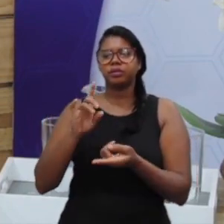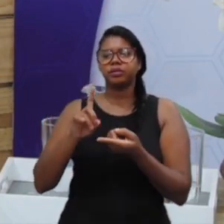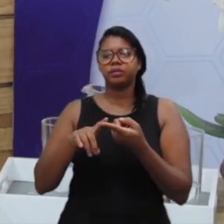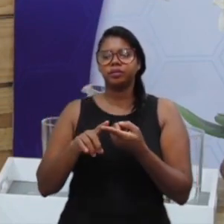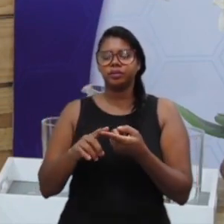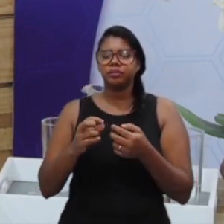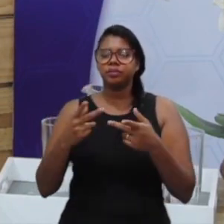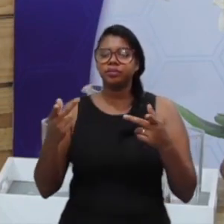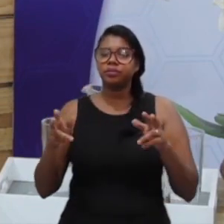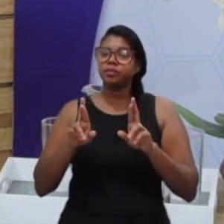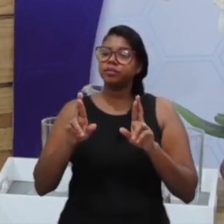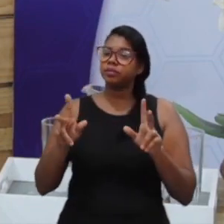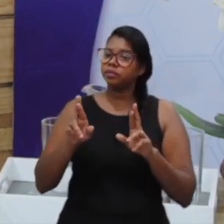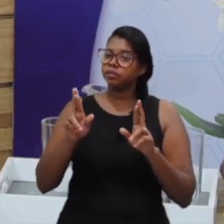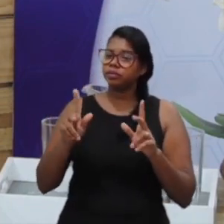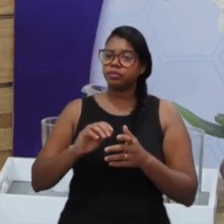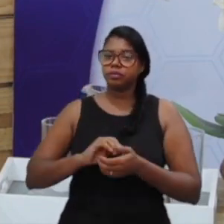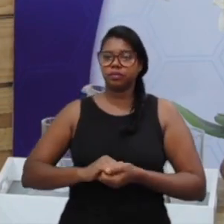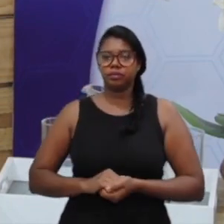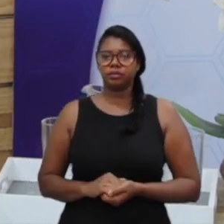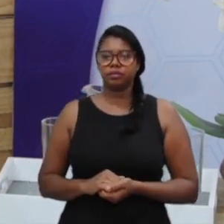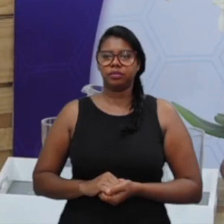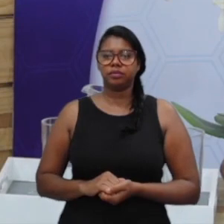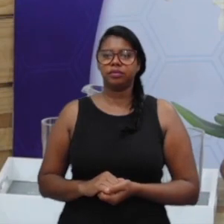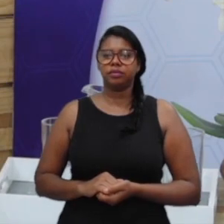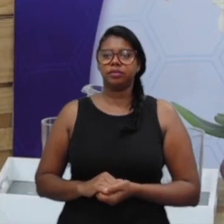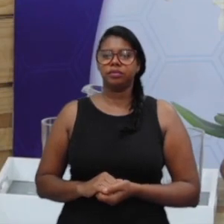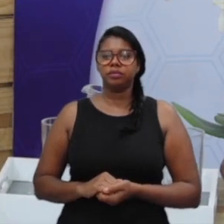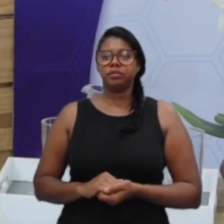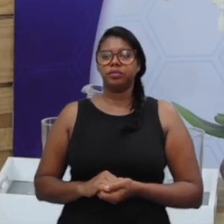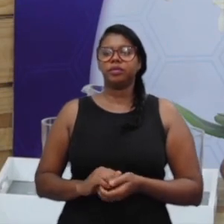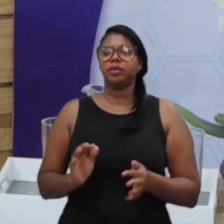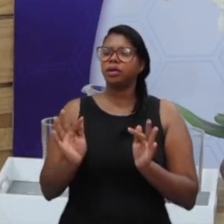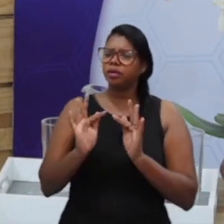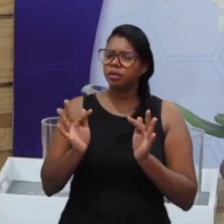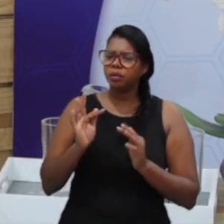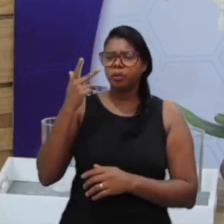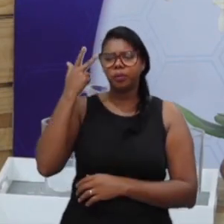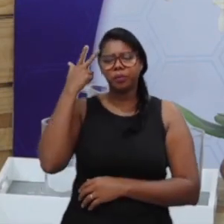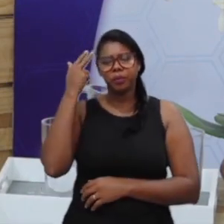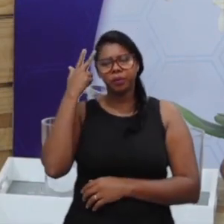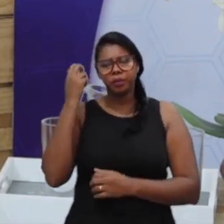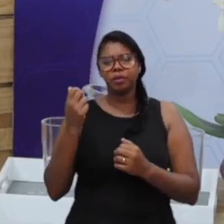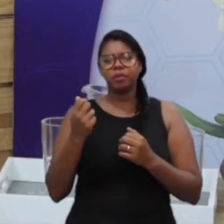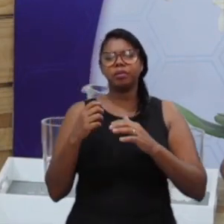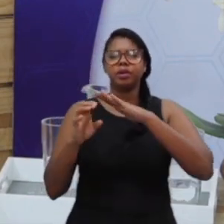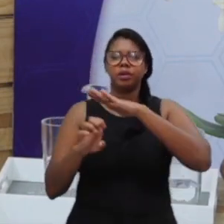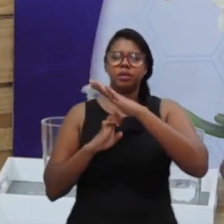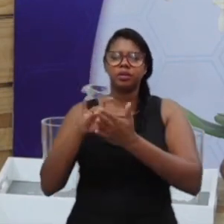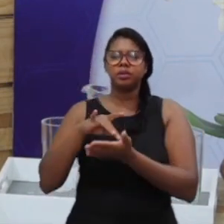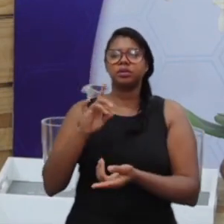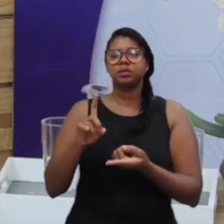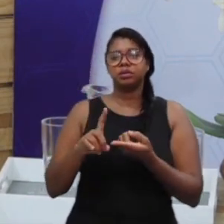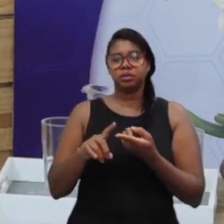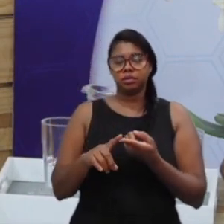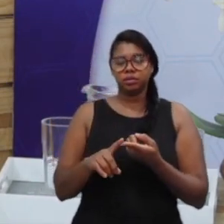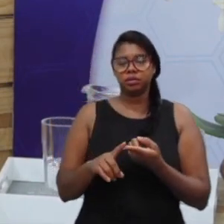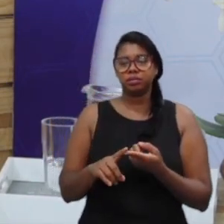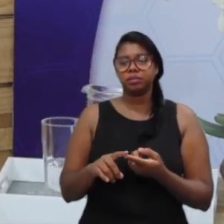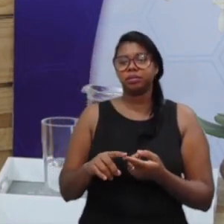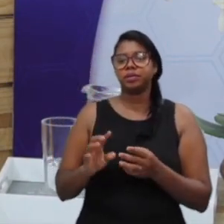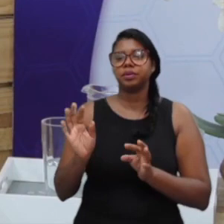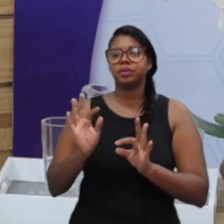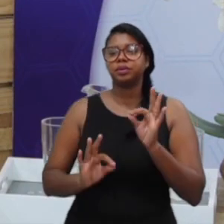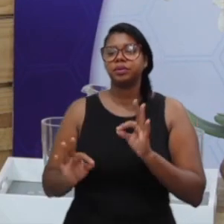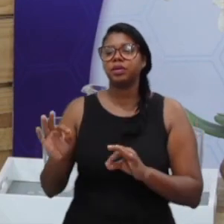bem diferente lá, e, acho que é comum, as empresas de telecom e TI, a gente é munido de